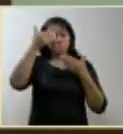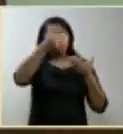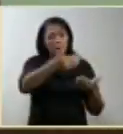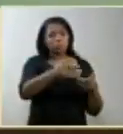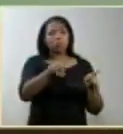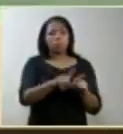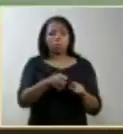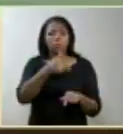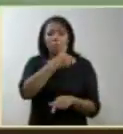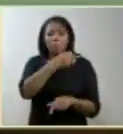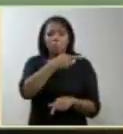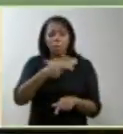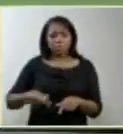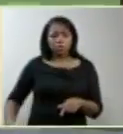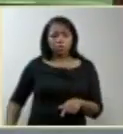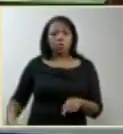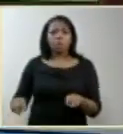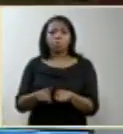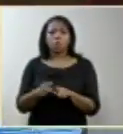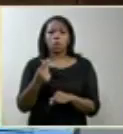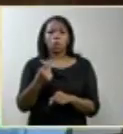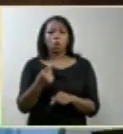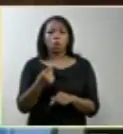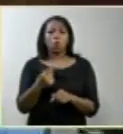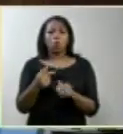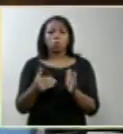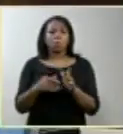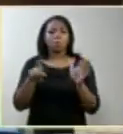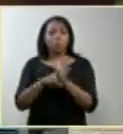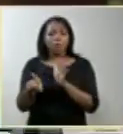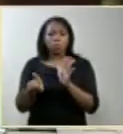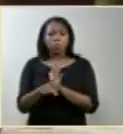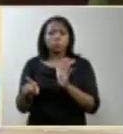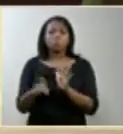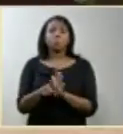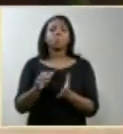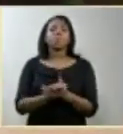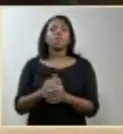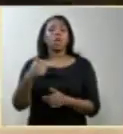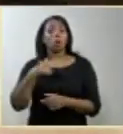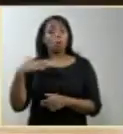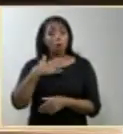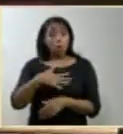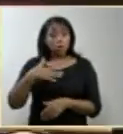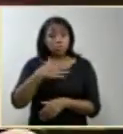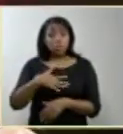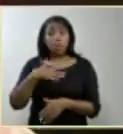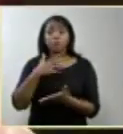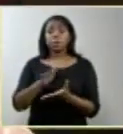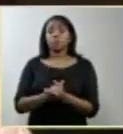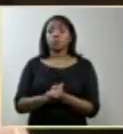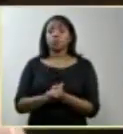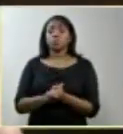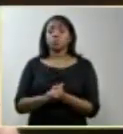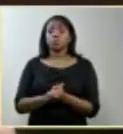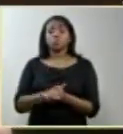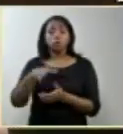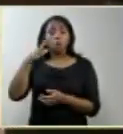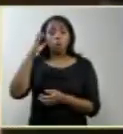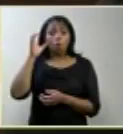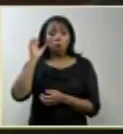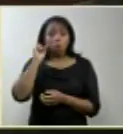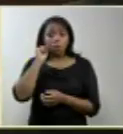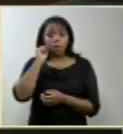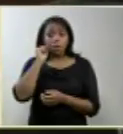Presidente, o último questionamento será seu, mas eu gostaria de ouvir